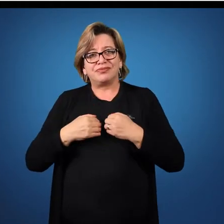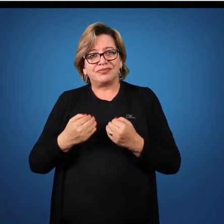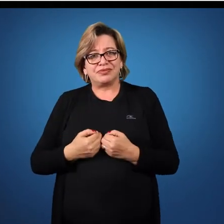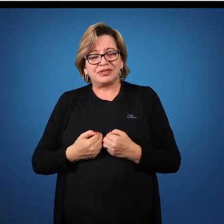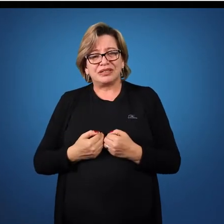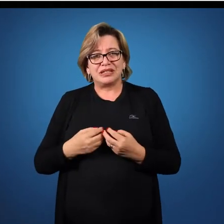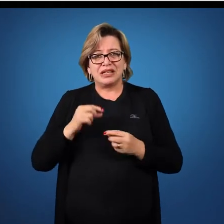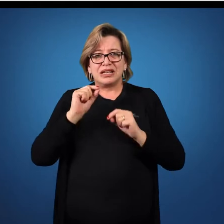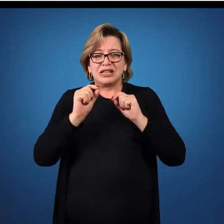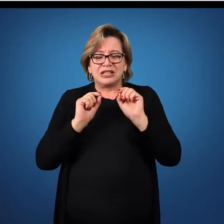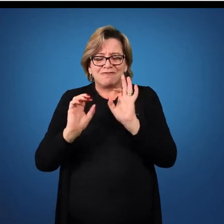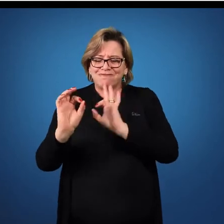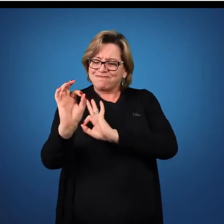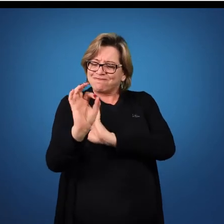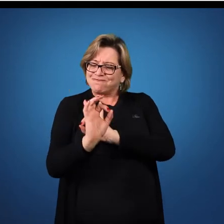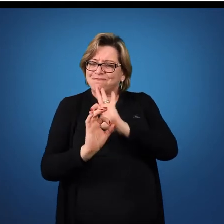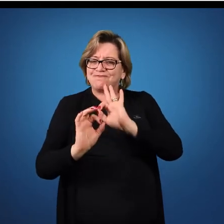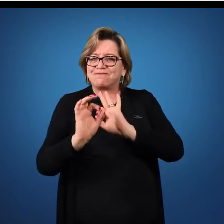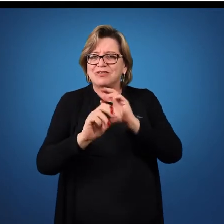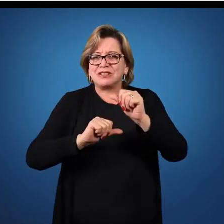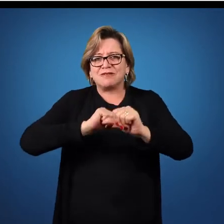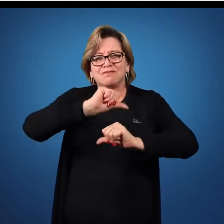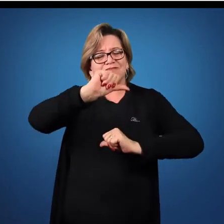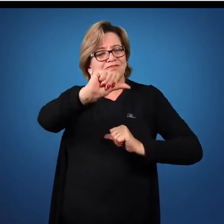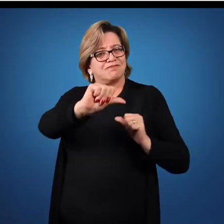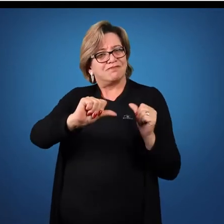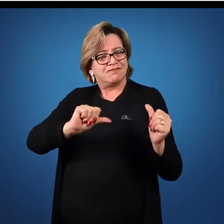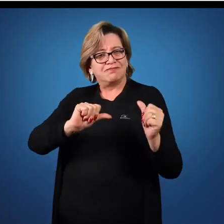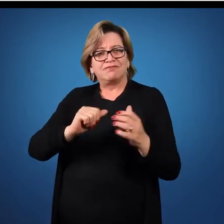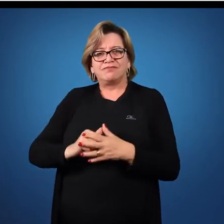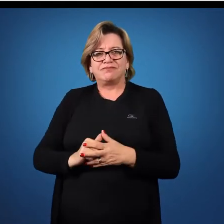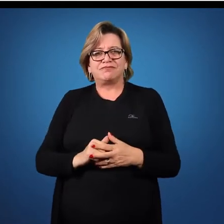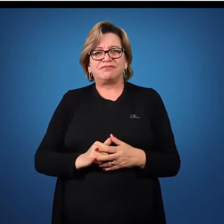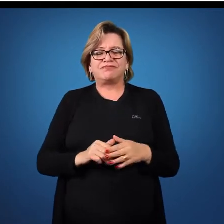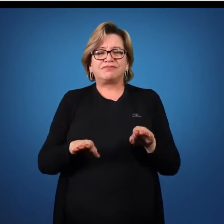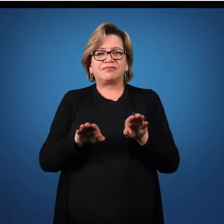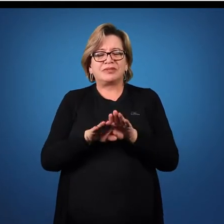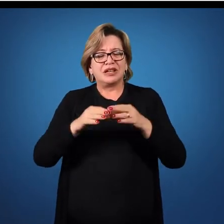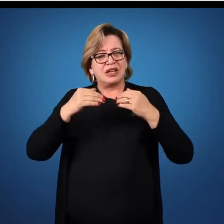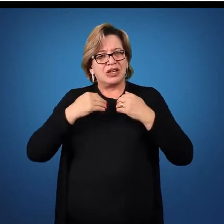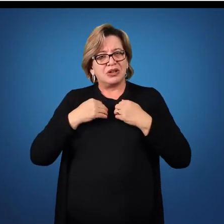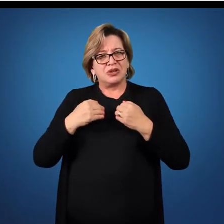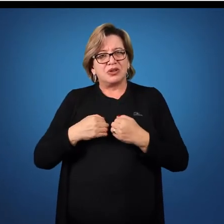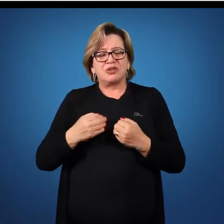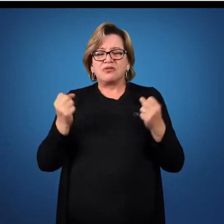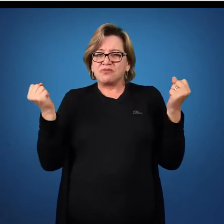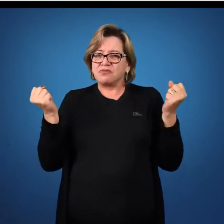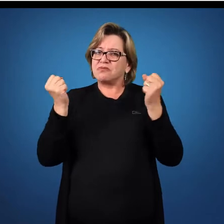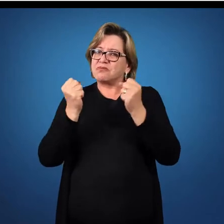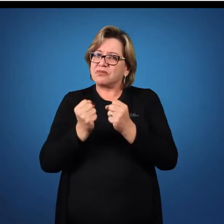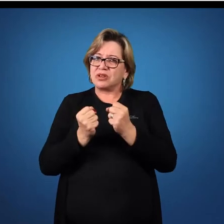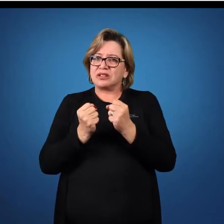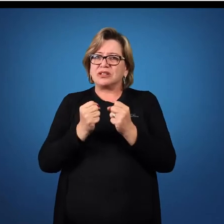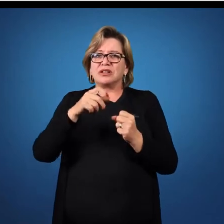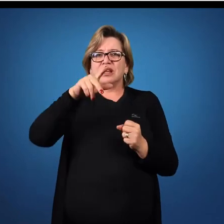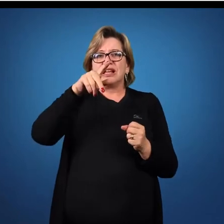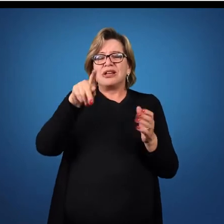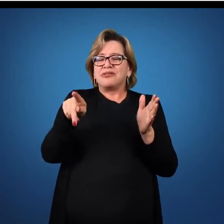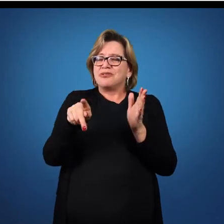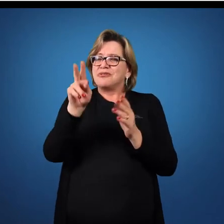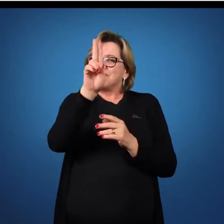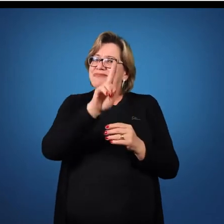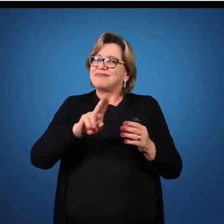performaticamente transforma. O seu corpo, ele pode ser produto para a arte.